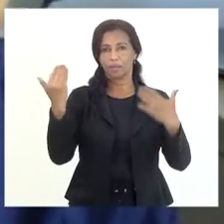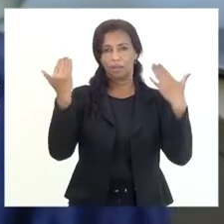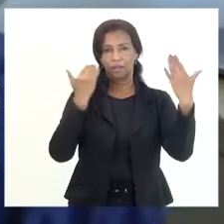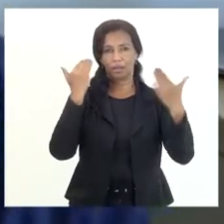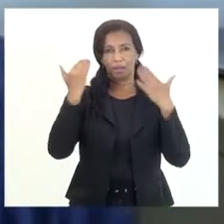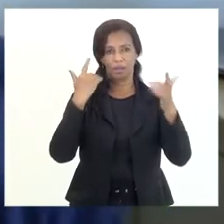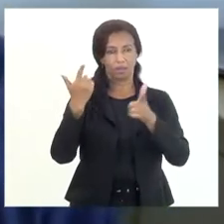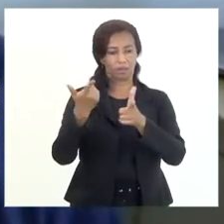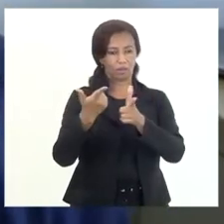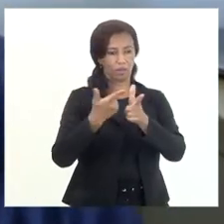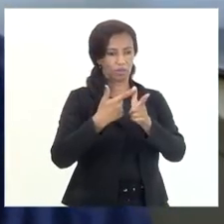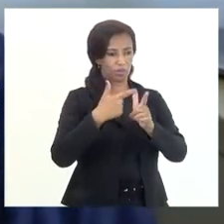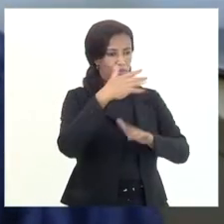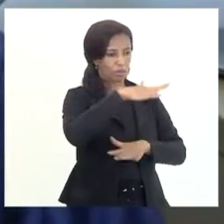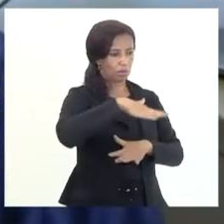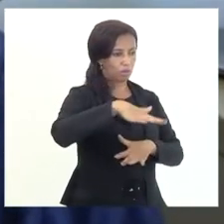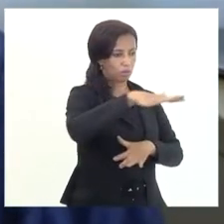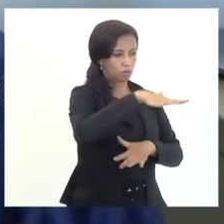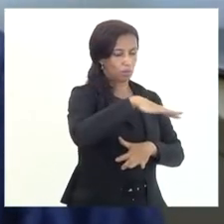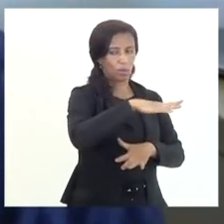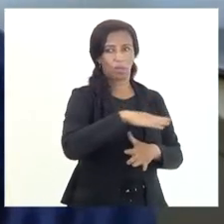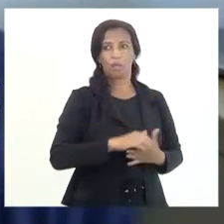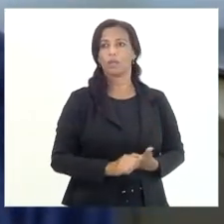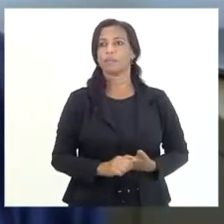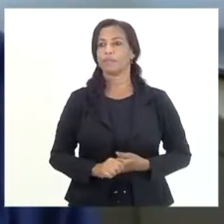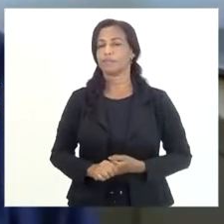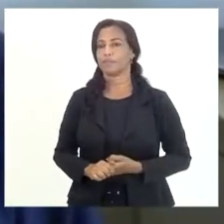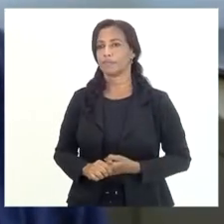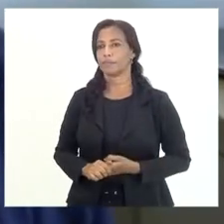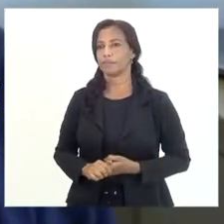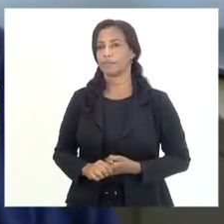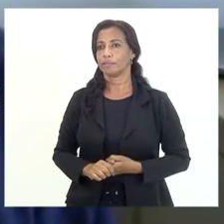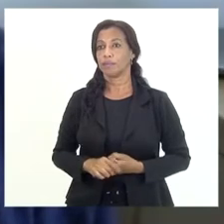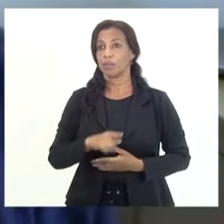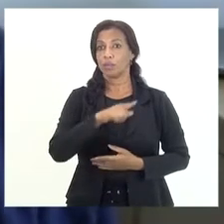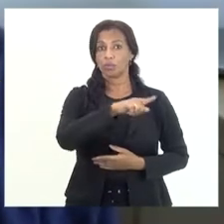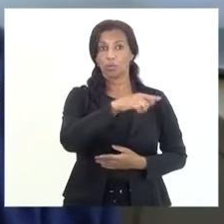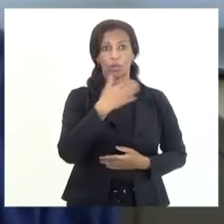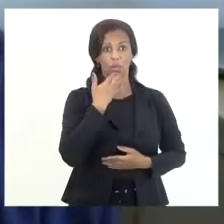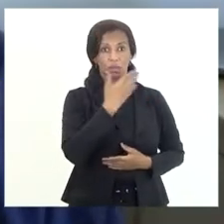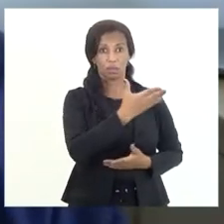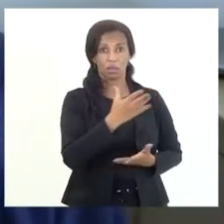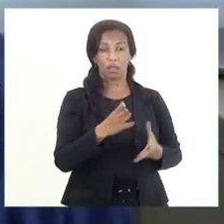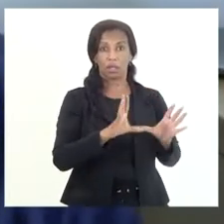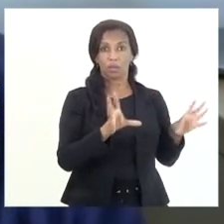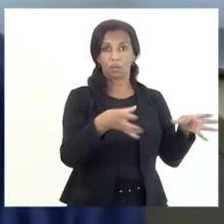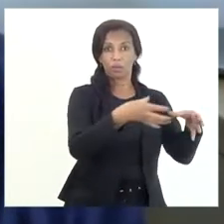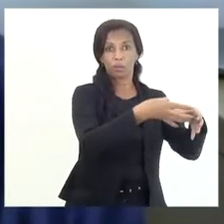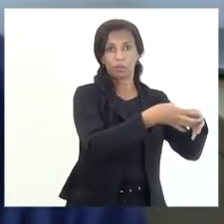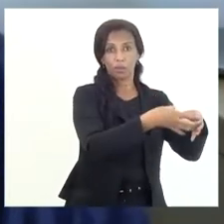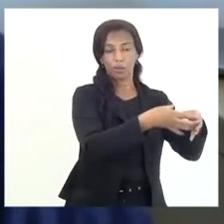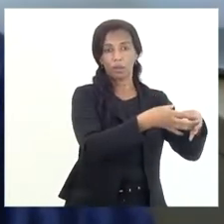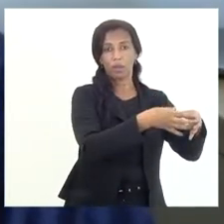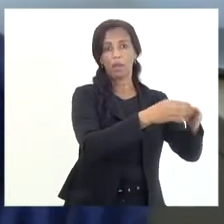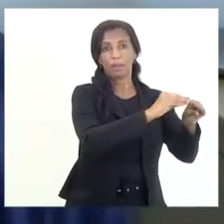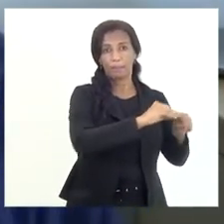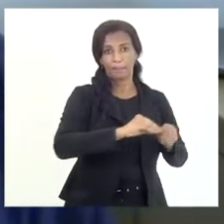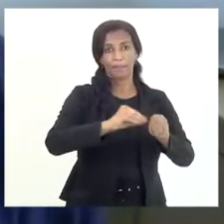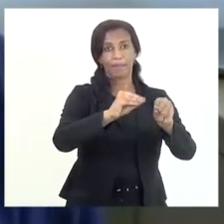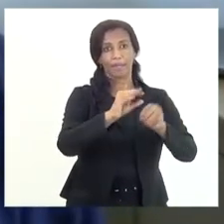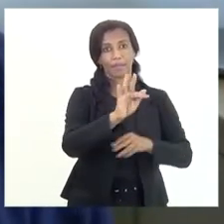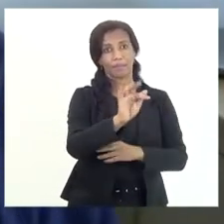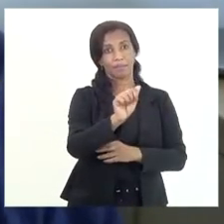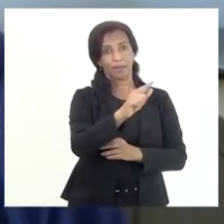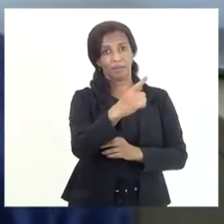divisão do campo entre Lula e Sernambi, só essa demanda que passa aí também pela Fazenda, pela Procuradoria,